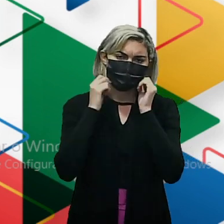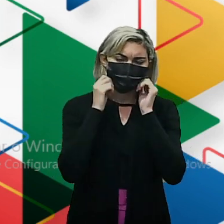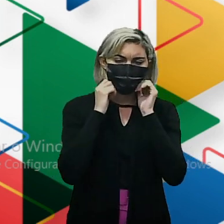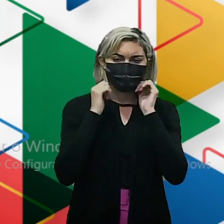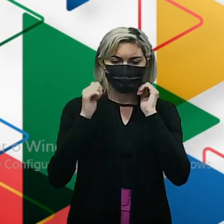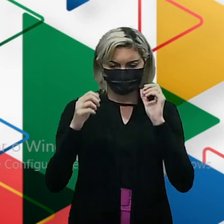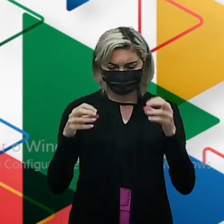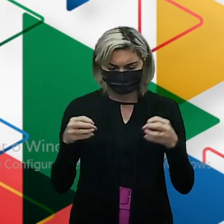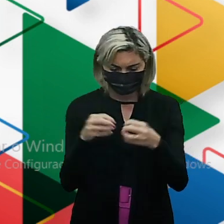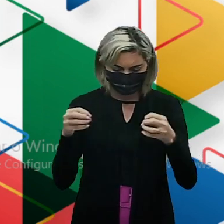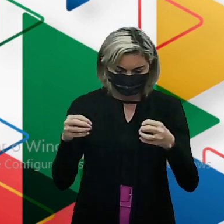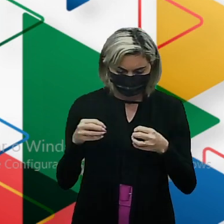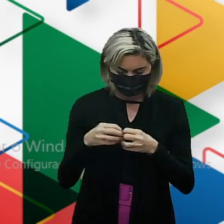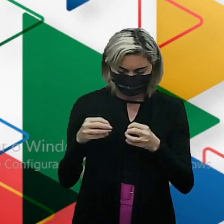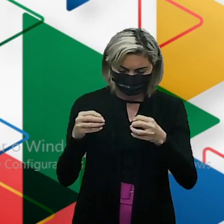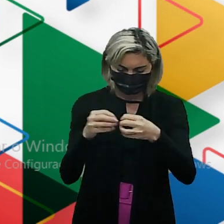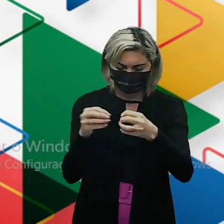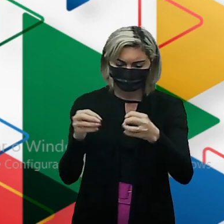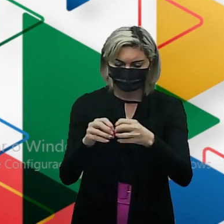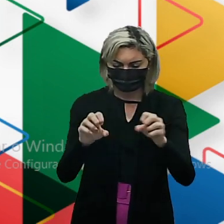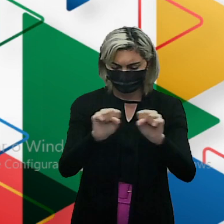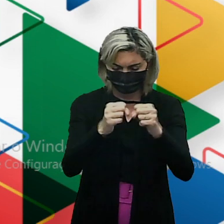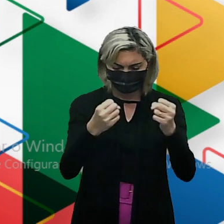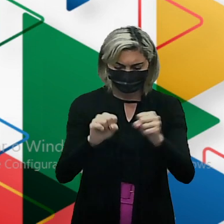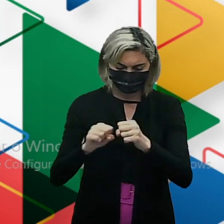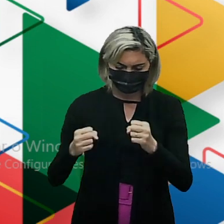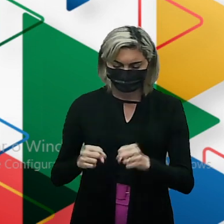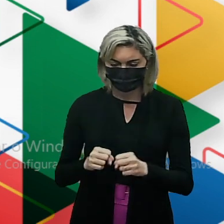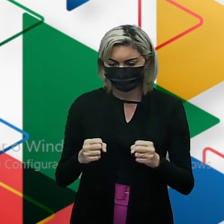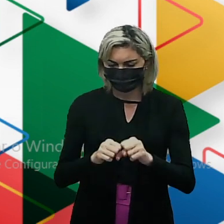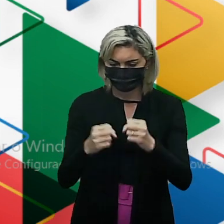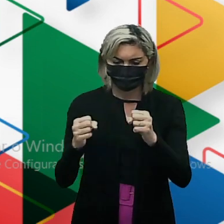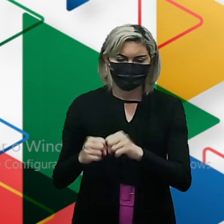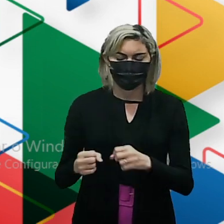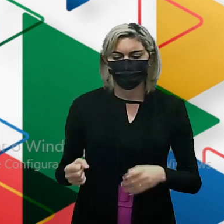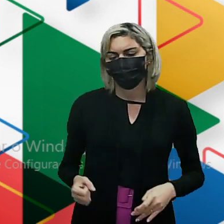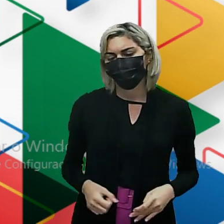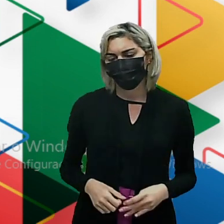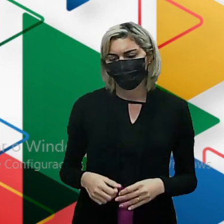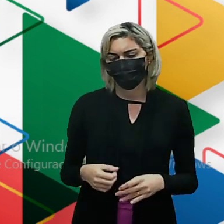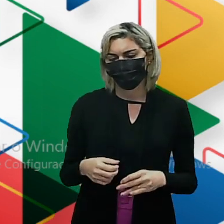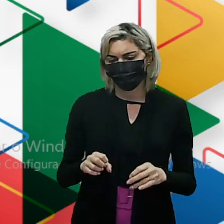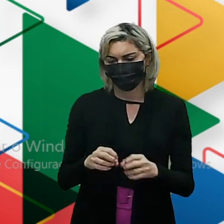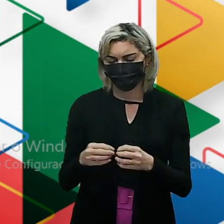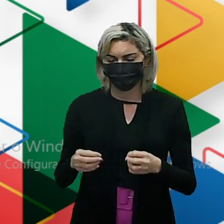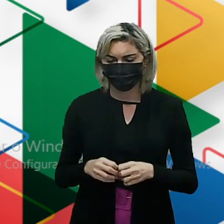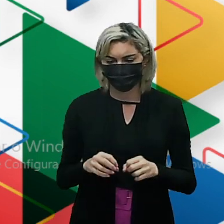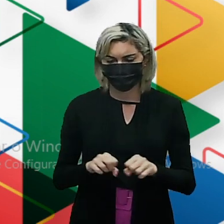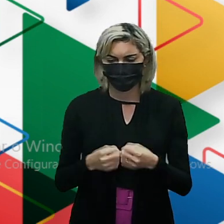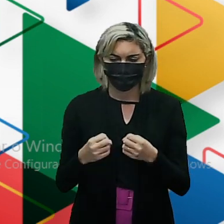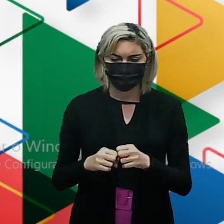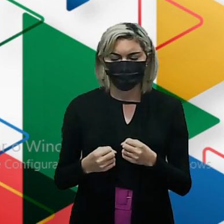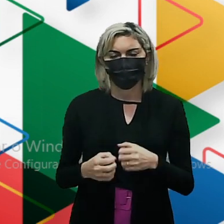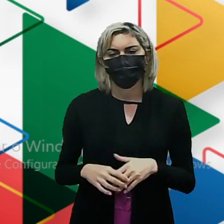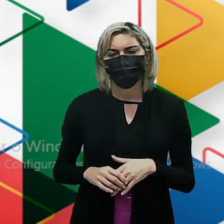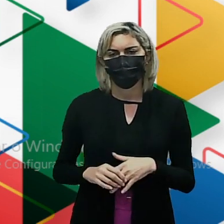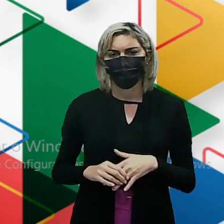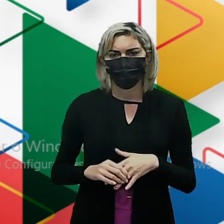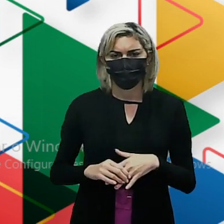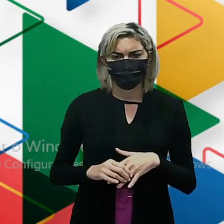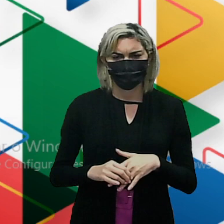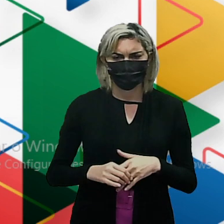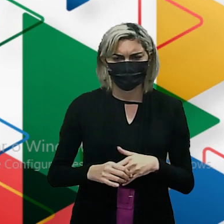atrito A gente consegue Quebrar ali Aquela Carapuça proteica Do vírus E matar o vírus Né?